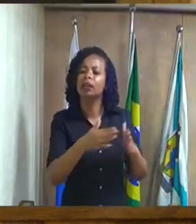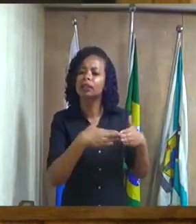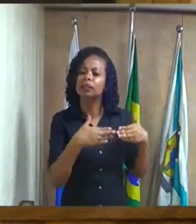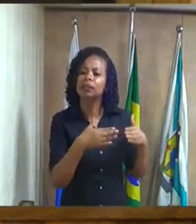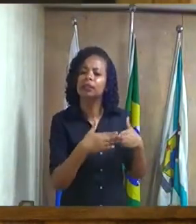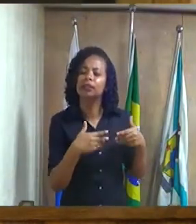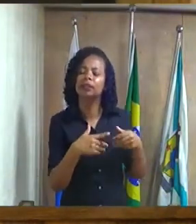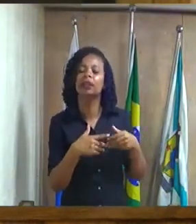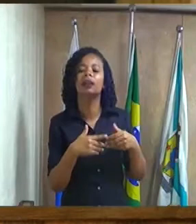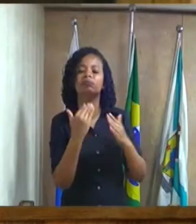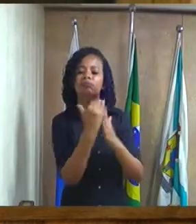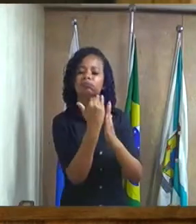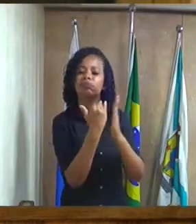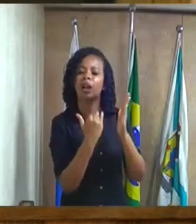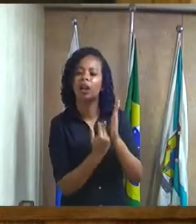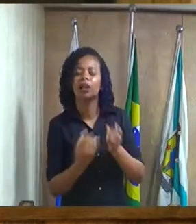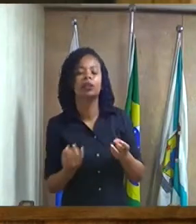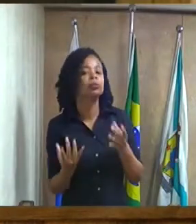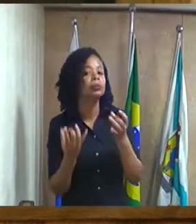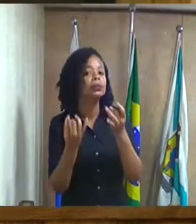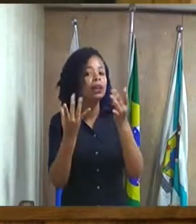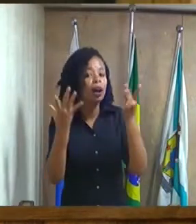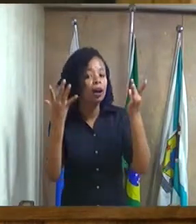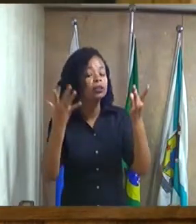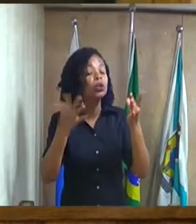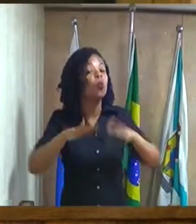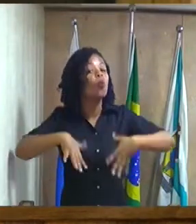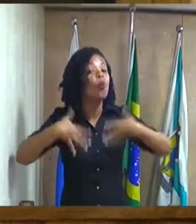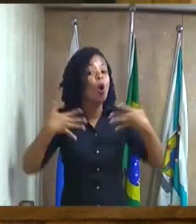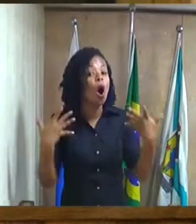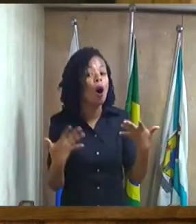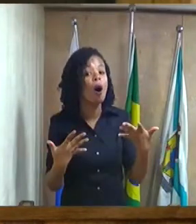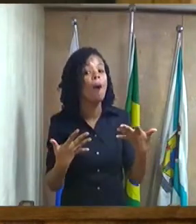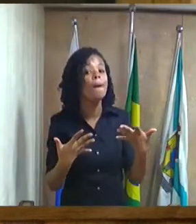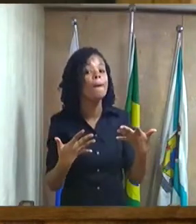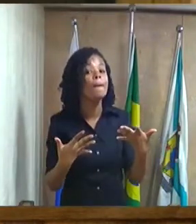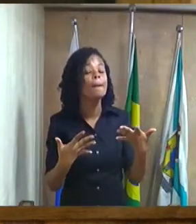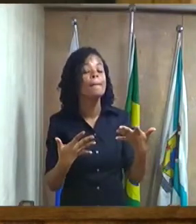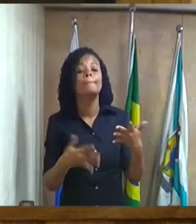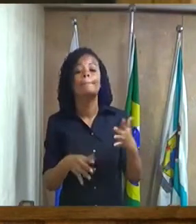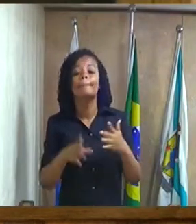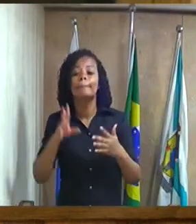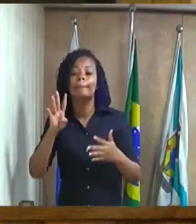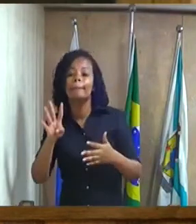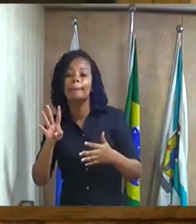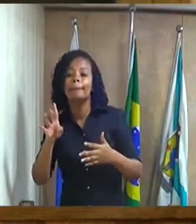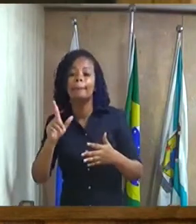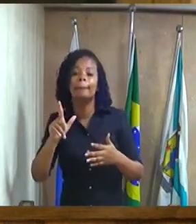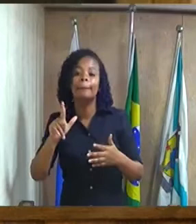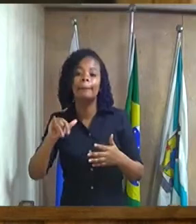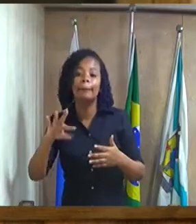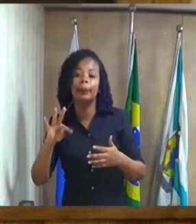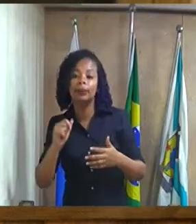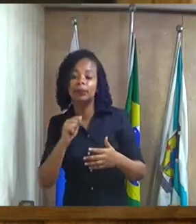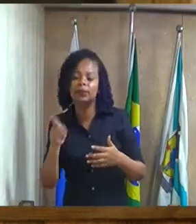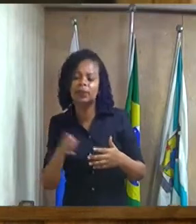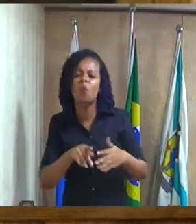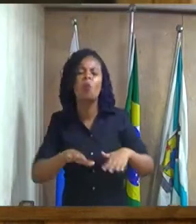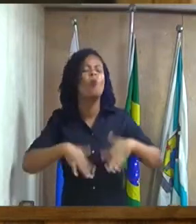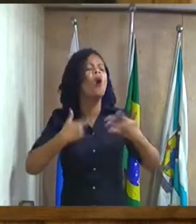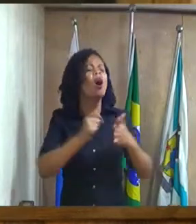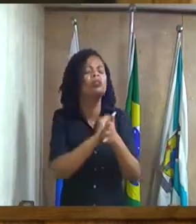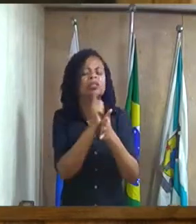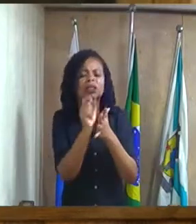especiais quais foram os critérios para a BITS quais foram os critérios